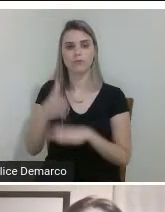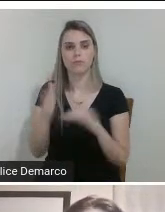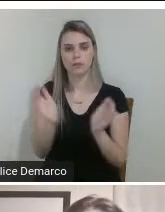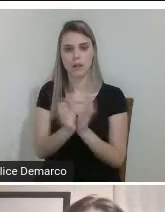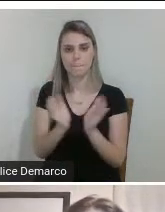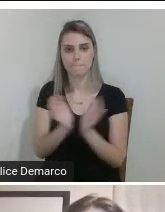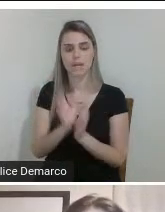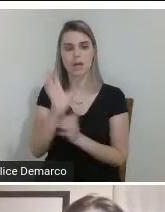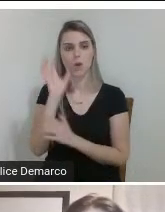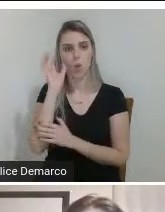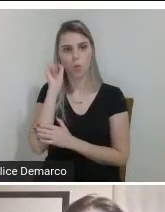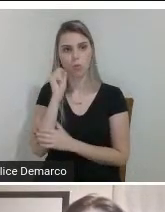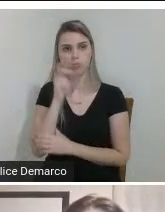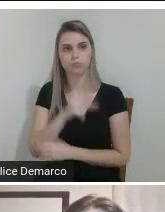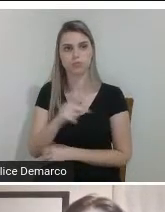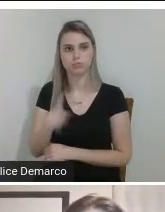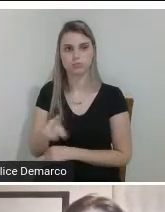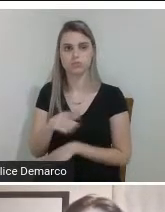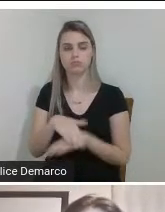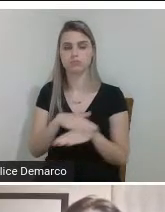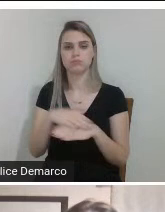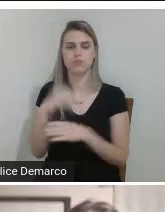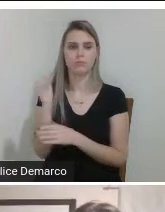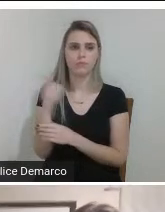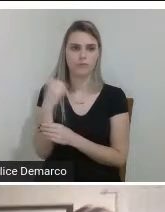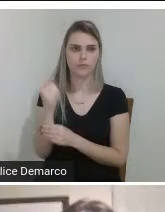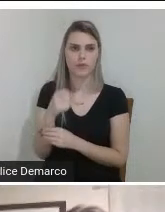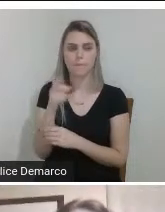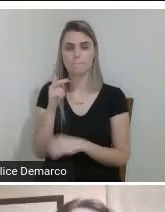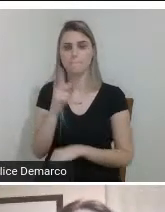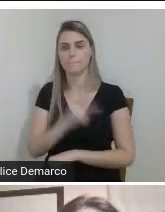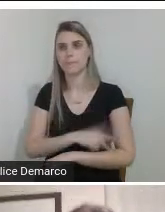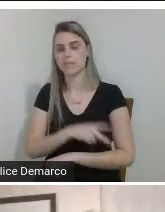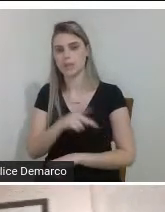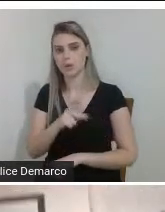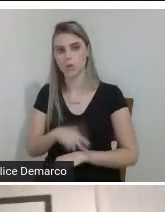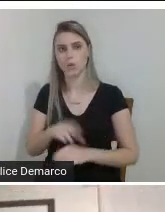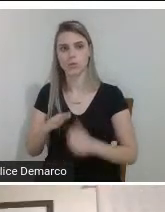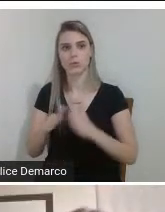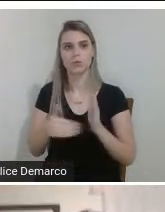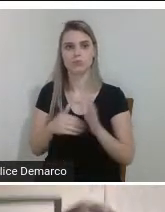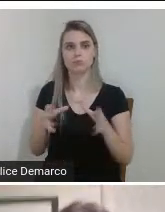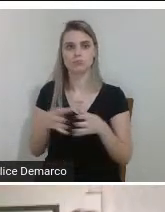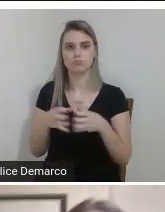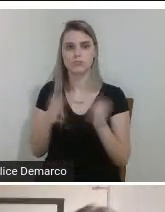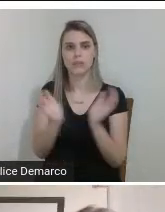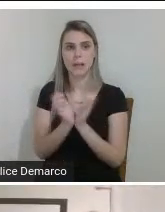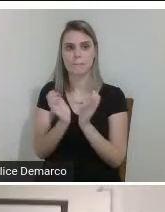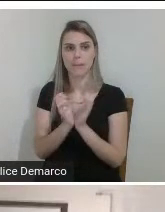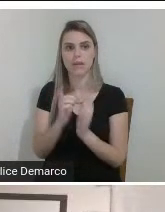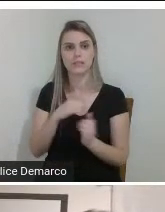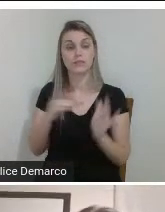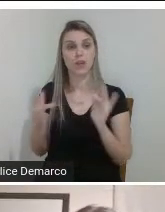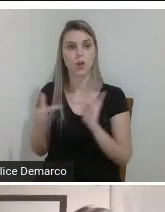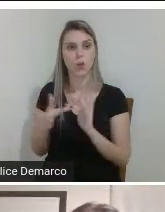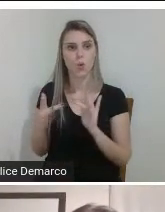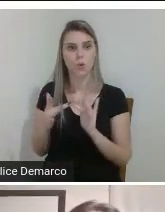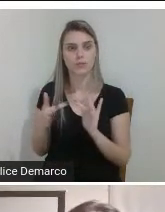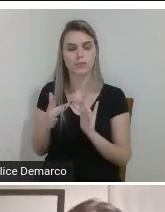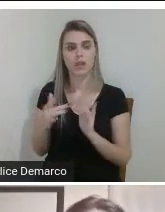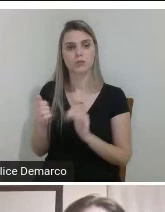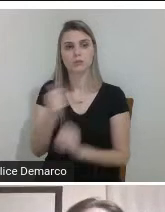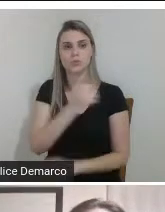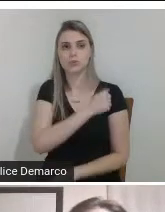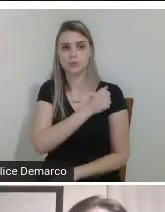ouviu as professoras fisioterapeutas pedagogas toda a equipe da PAI e esteve em contato com os